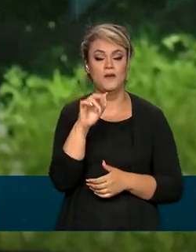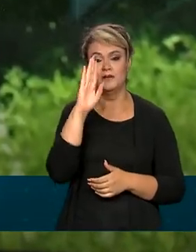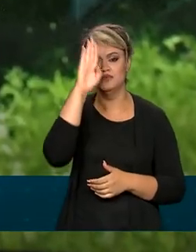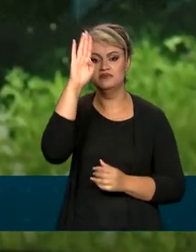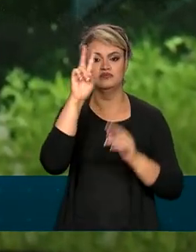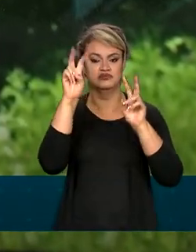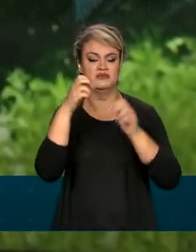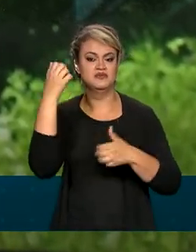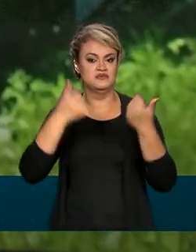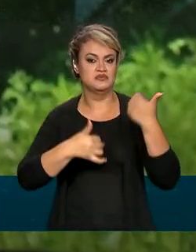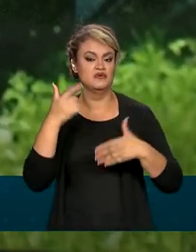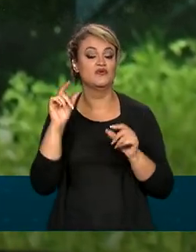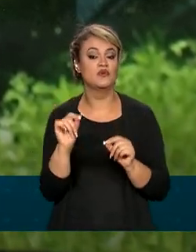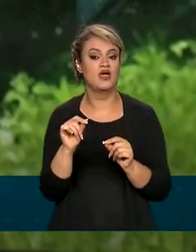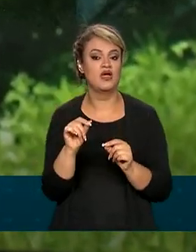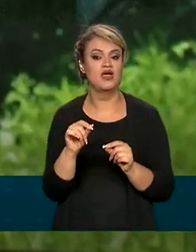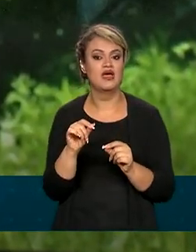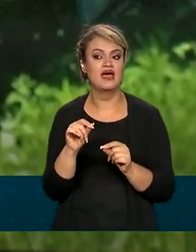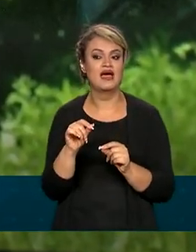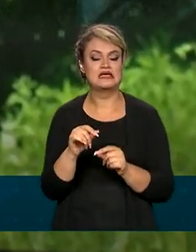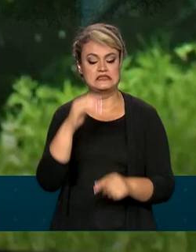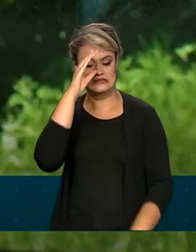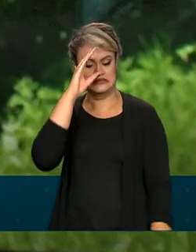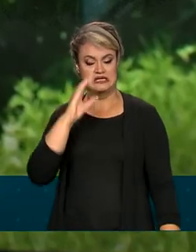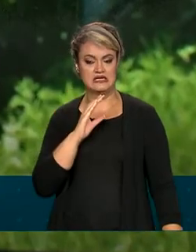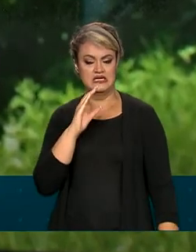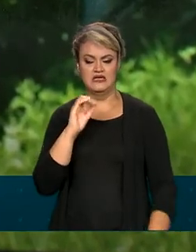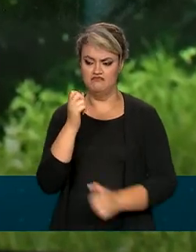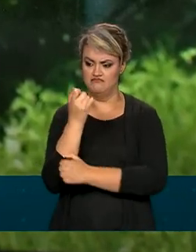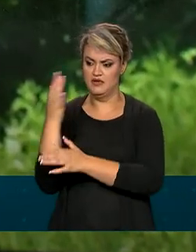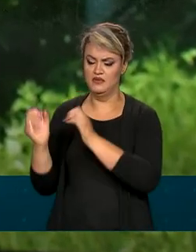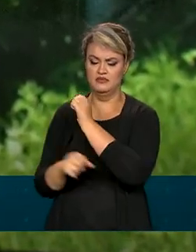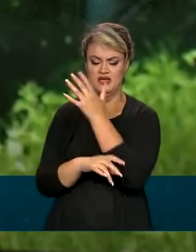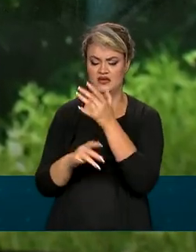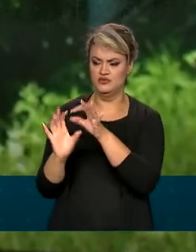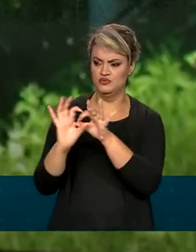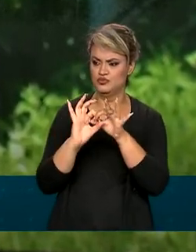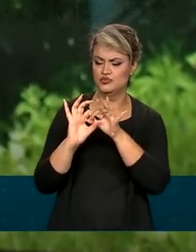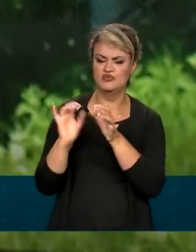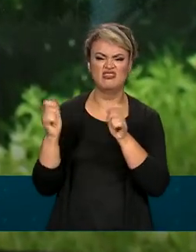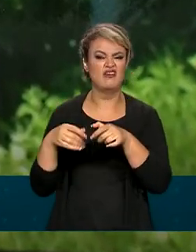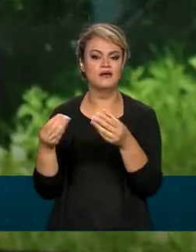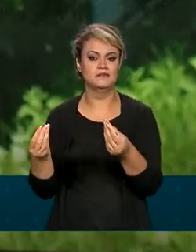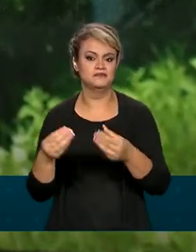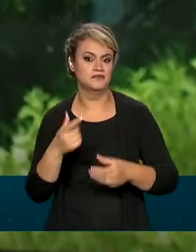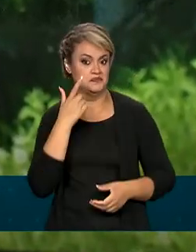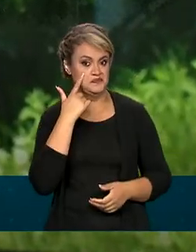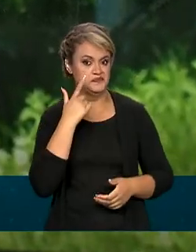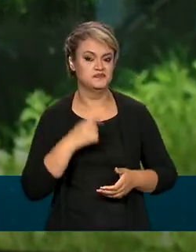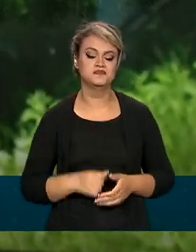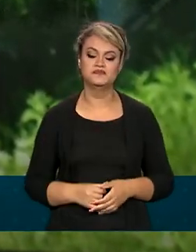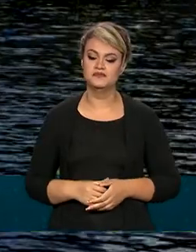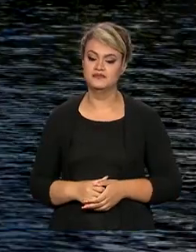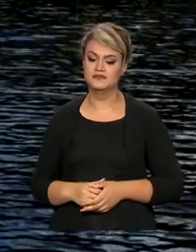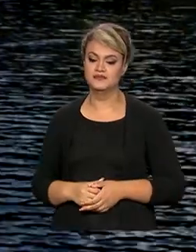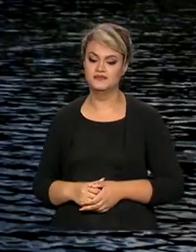debate que ocorreu aqui foi sobre como a cidadania e o meio ambiente podem caminhar juntos. Vamos assistir.